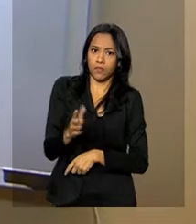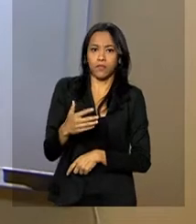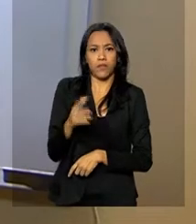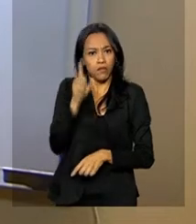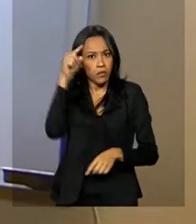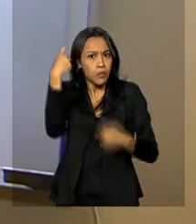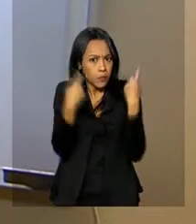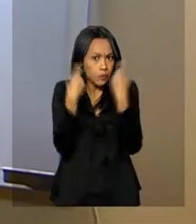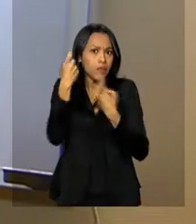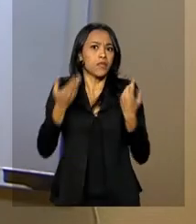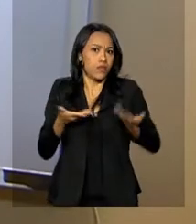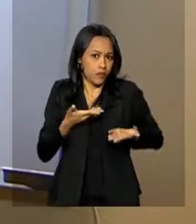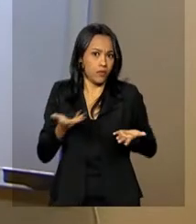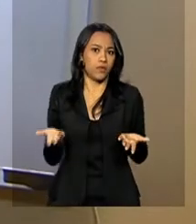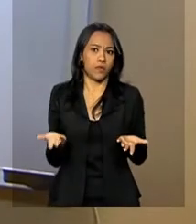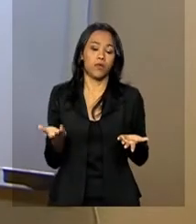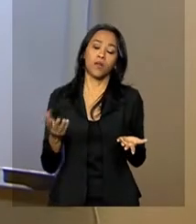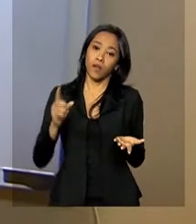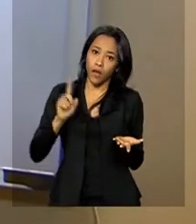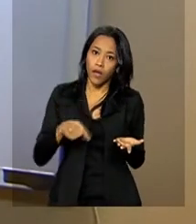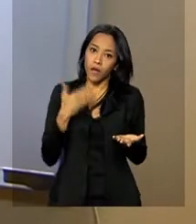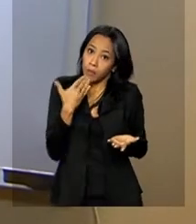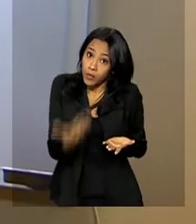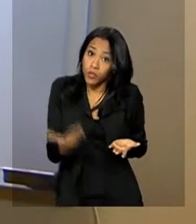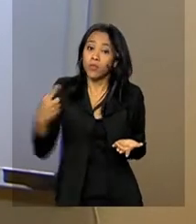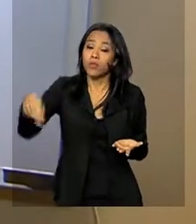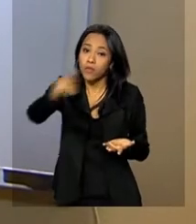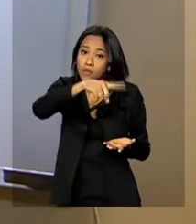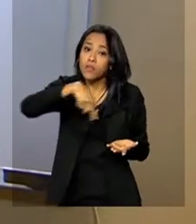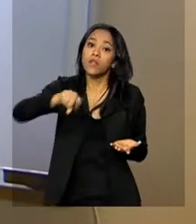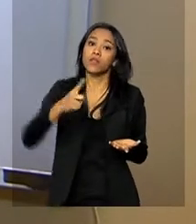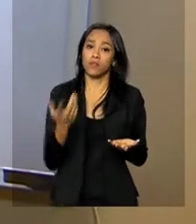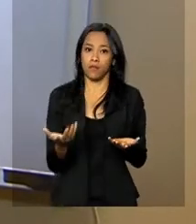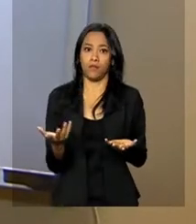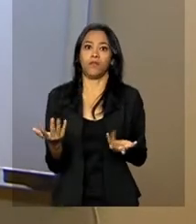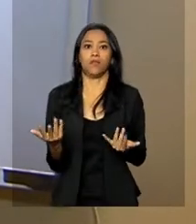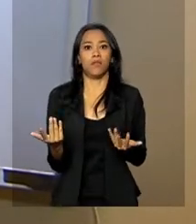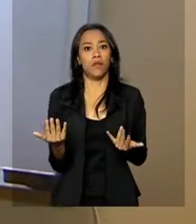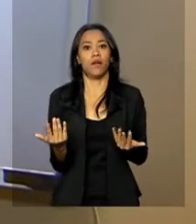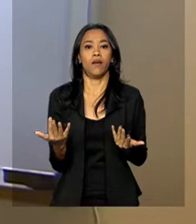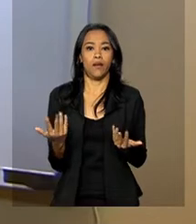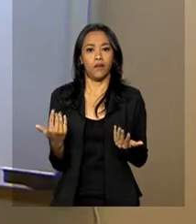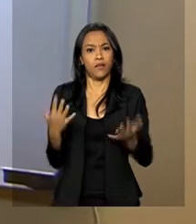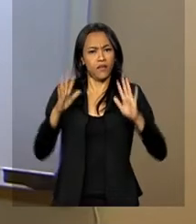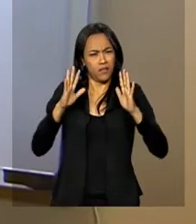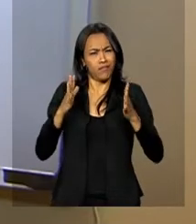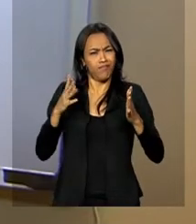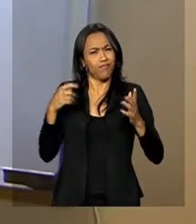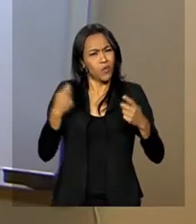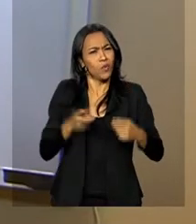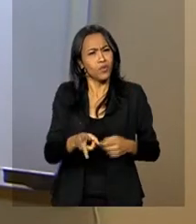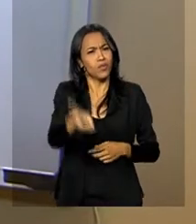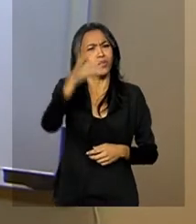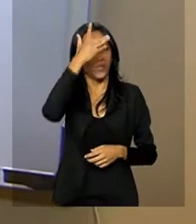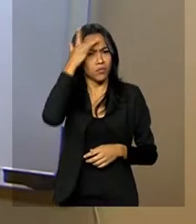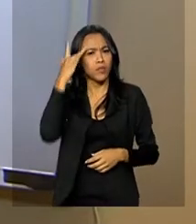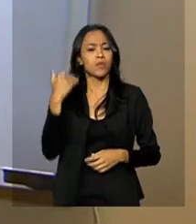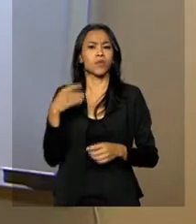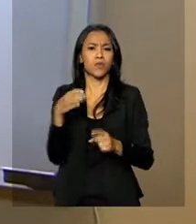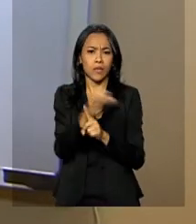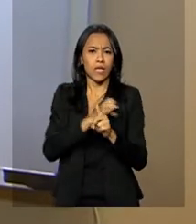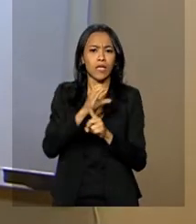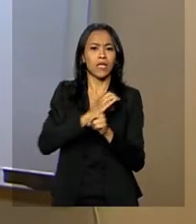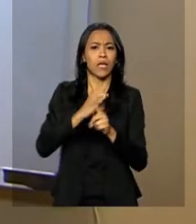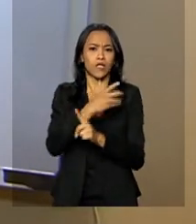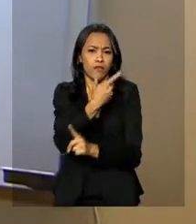pública. E aí, tem um apelo nosso que a gente preconize que as pessoas continuem mantendo seus cartões